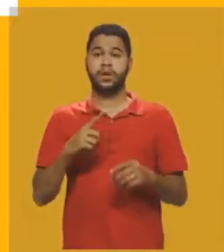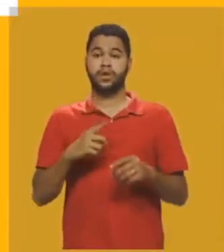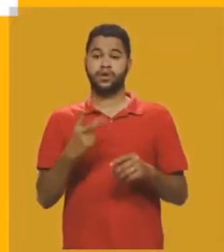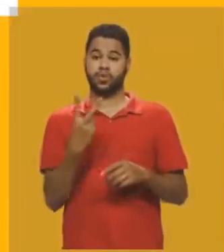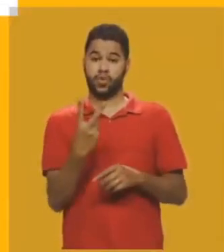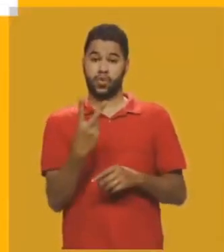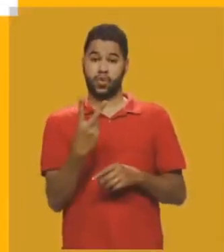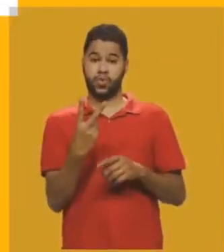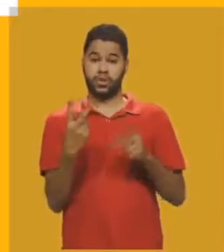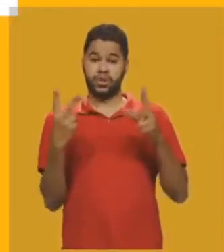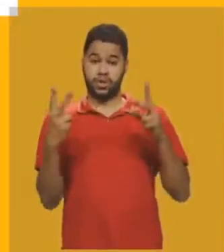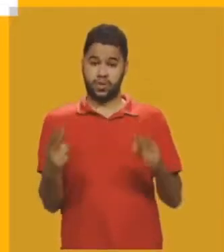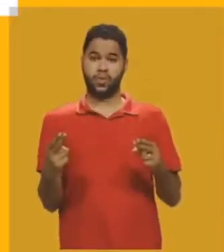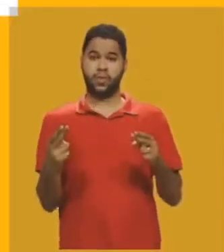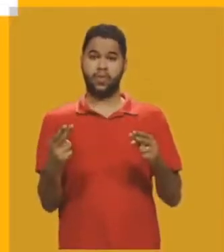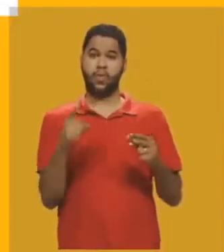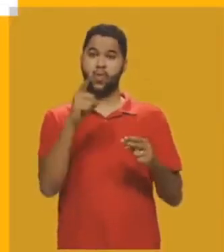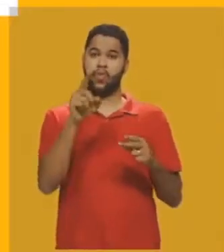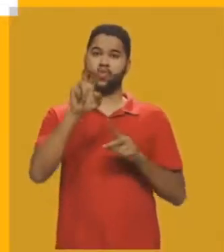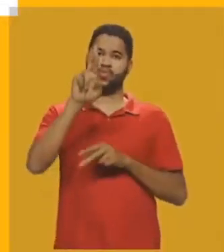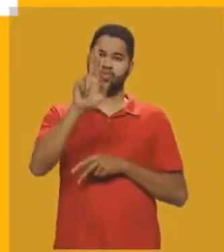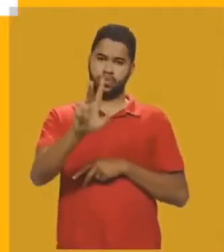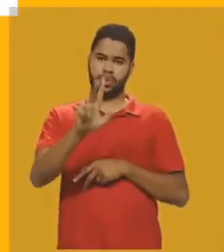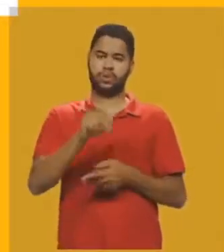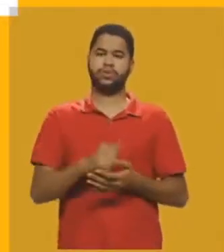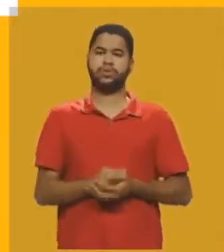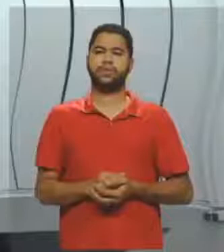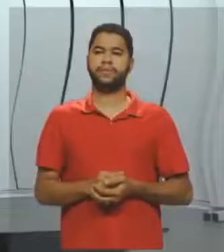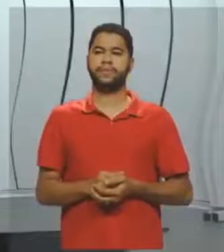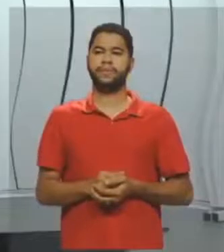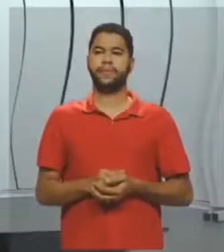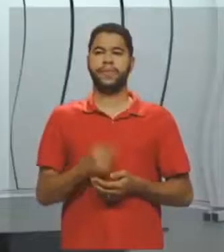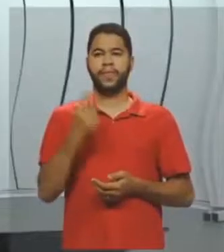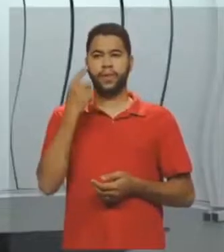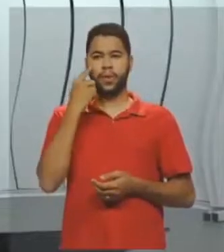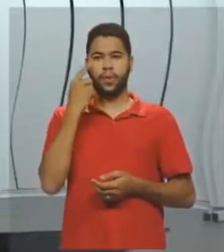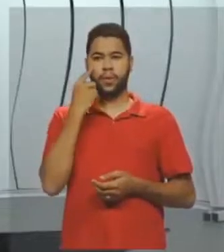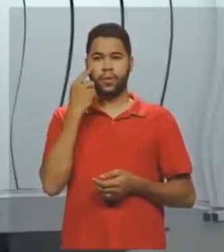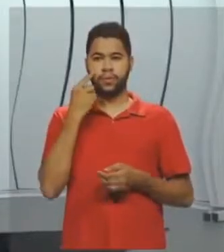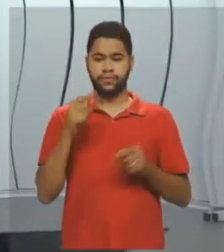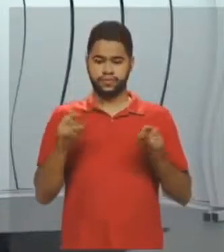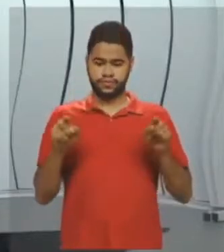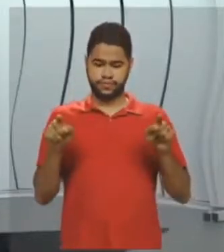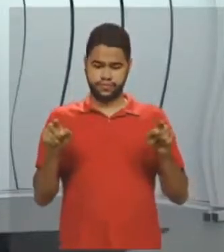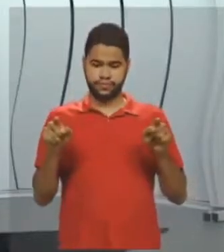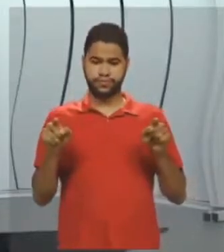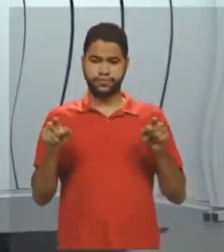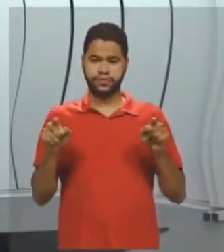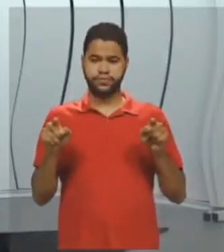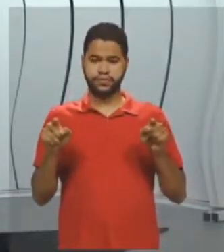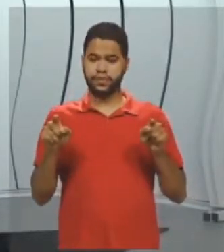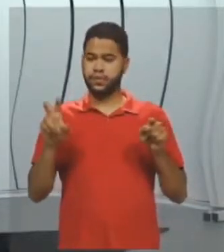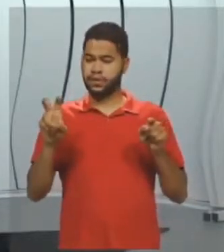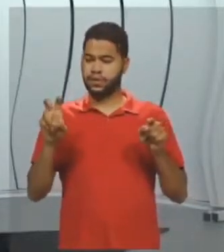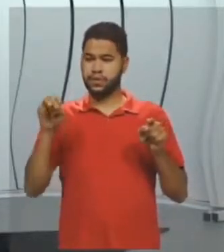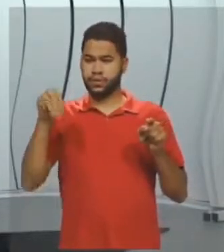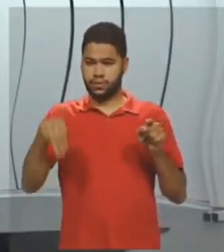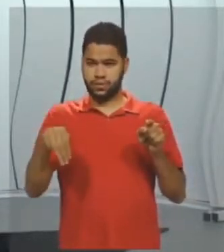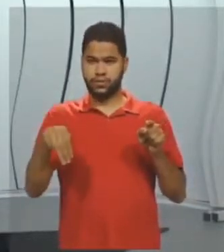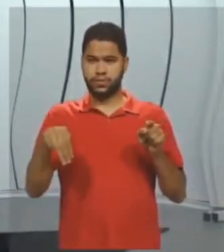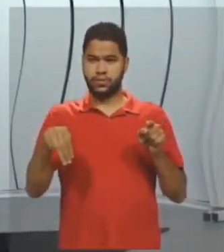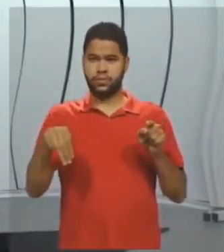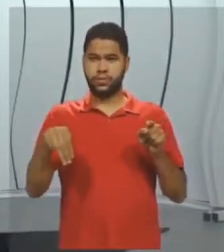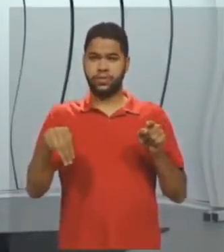medida. Então, aqui eu tenho este lado maior, que mede 5 centímetros,